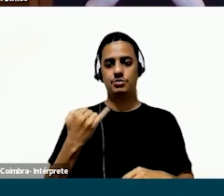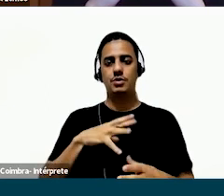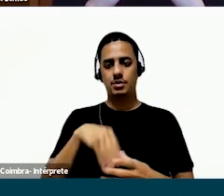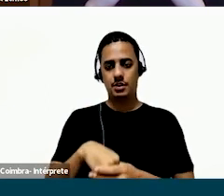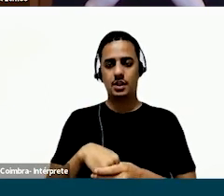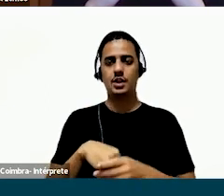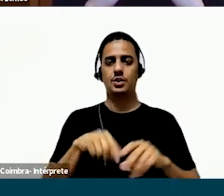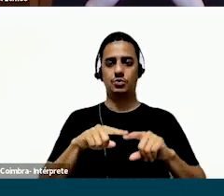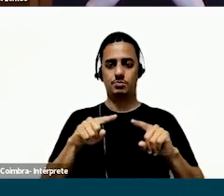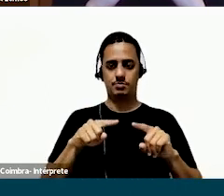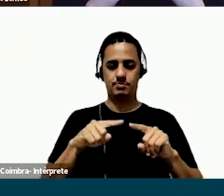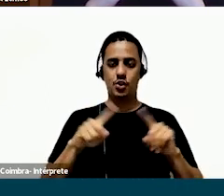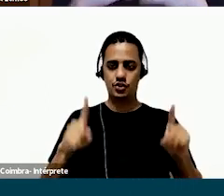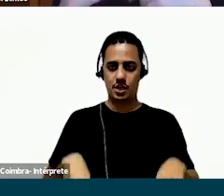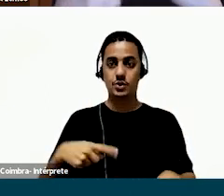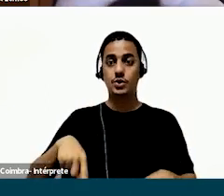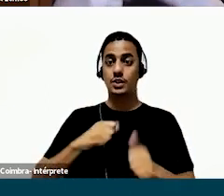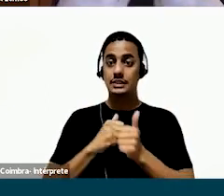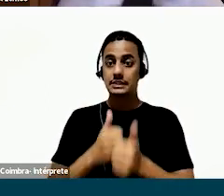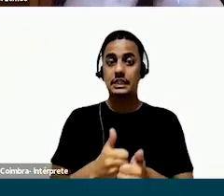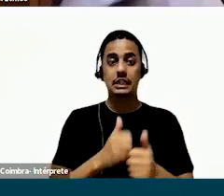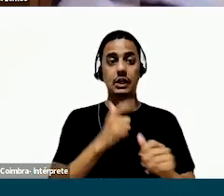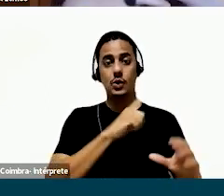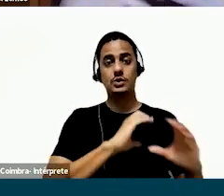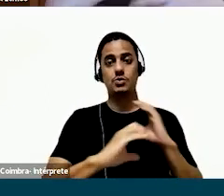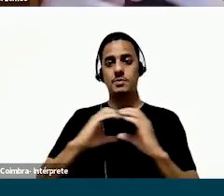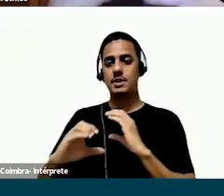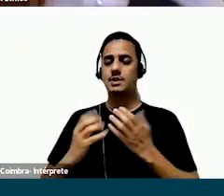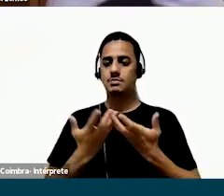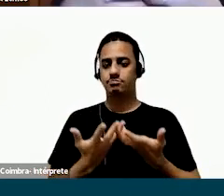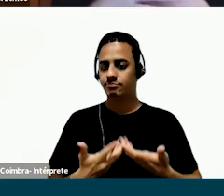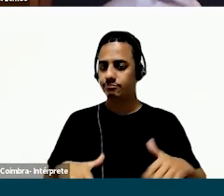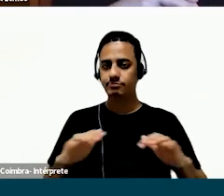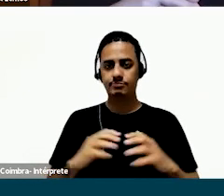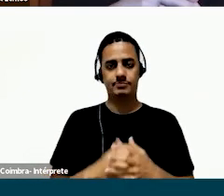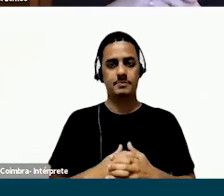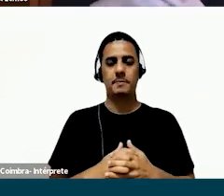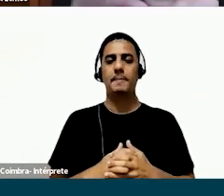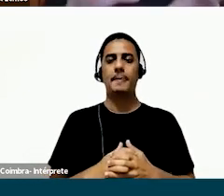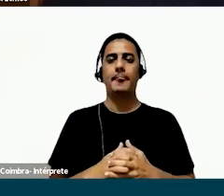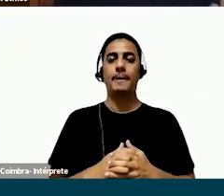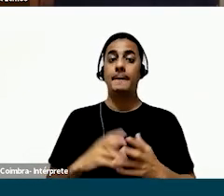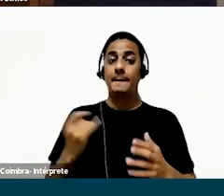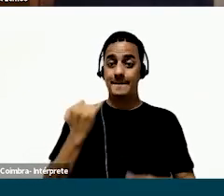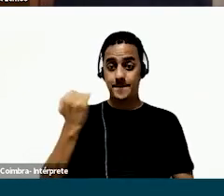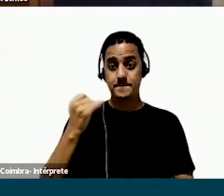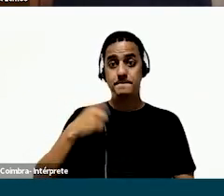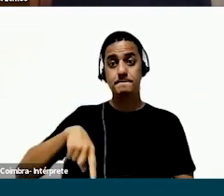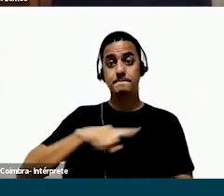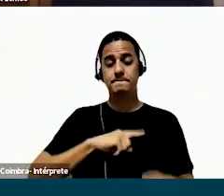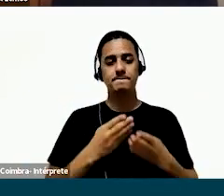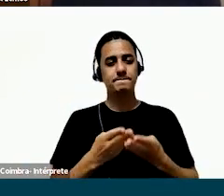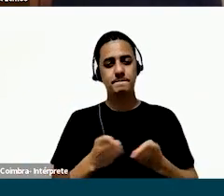importante para o restante do projeto. A gente conseguiu seguir de uma maneira em que a comunicação ficou muito mais fluida. E aí, falando nessa